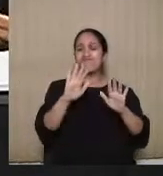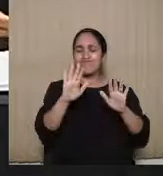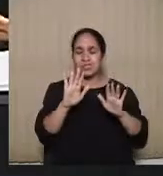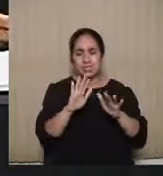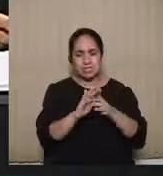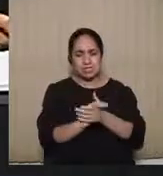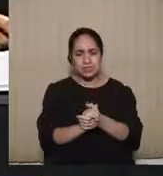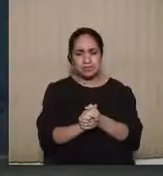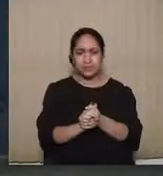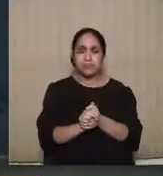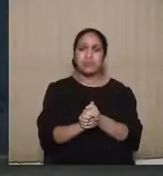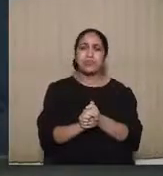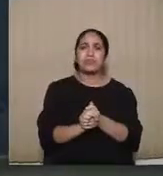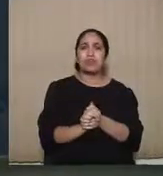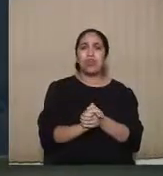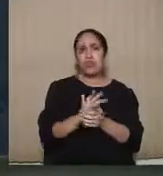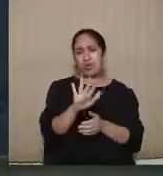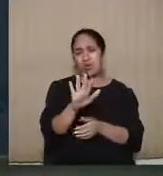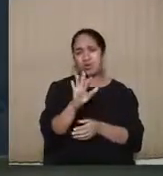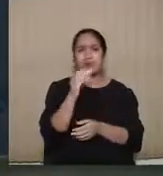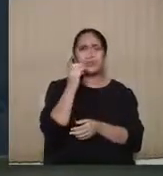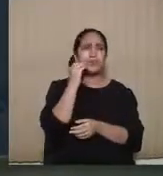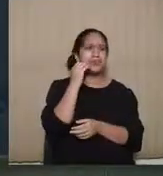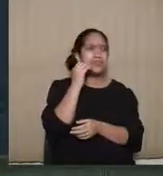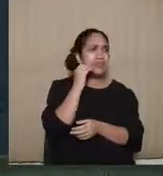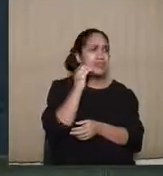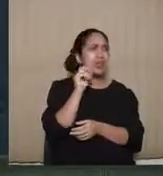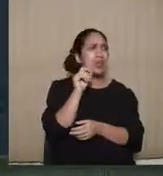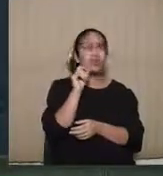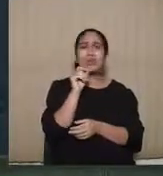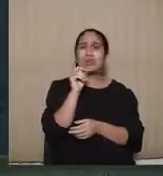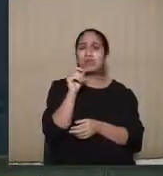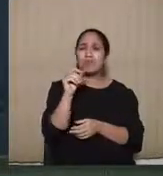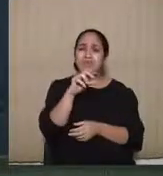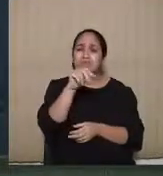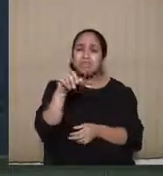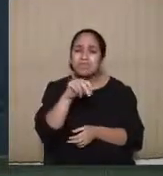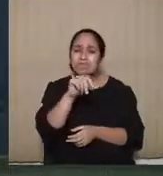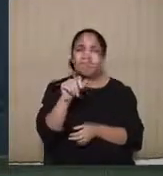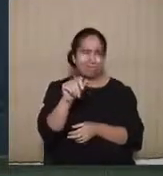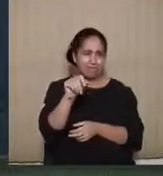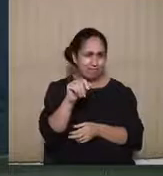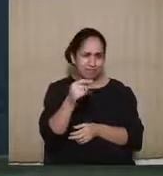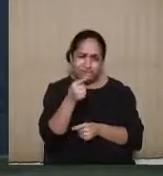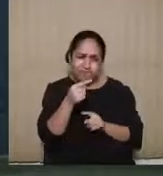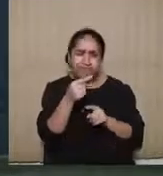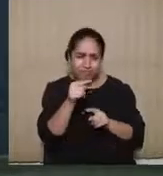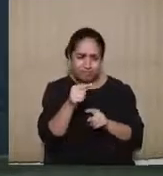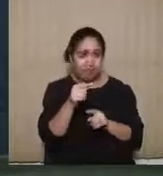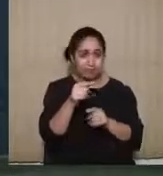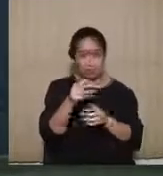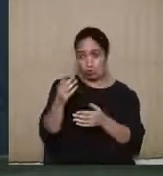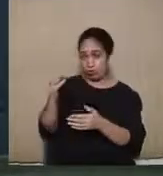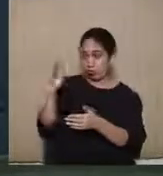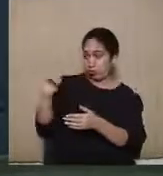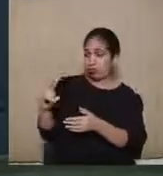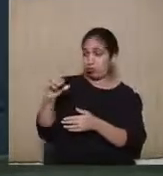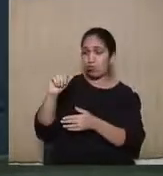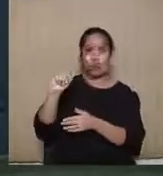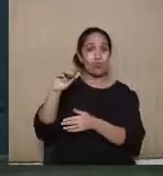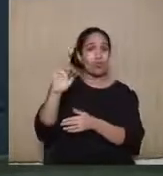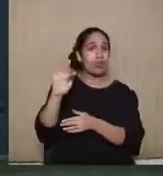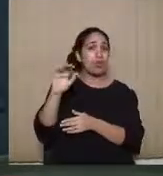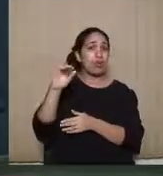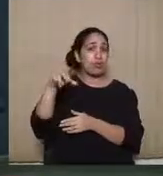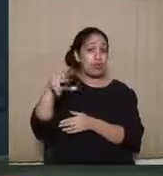queria tentar colocar uma pimenta nessa questão trazida pelo doutor Afonso e com os